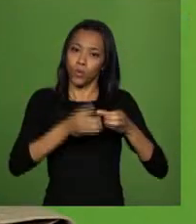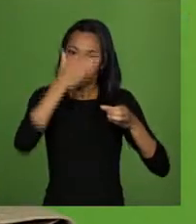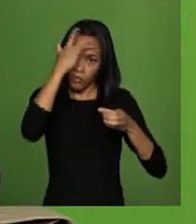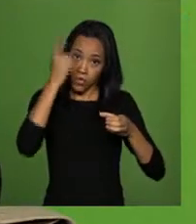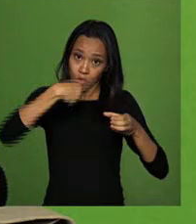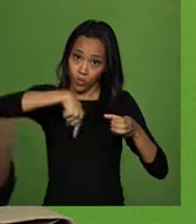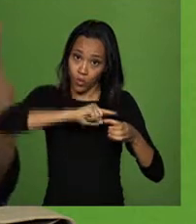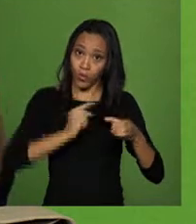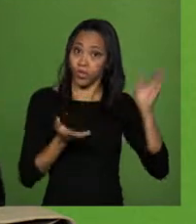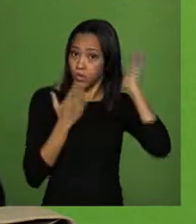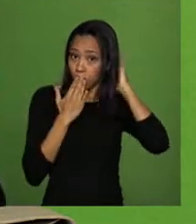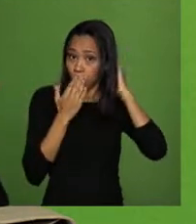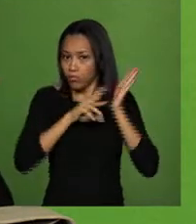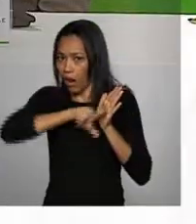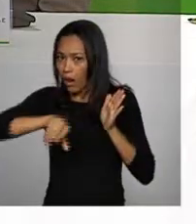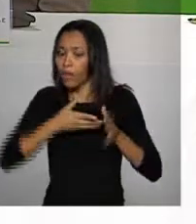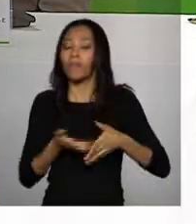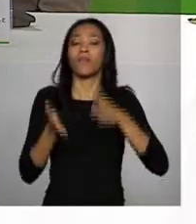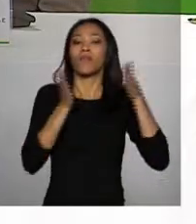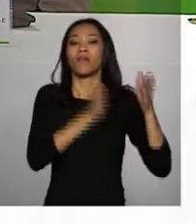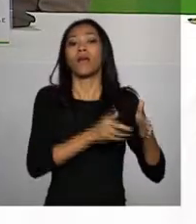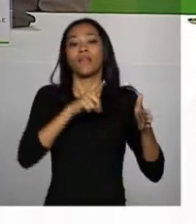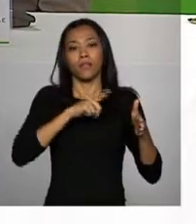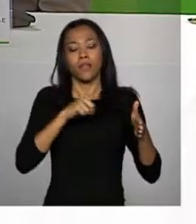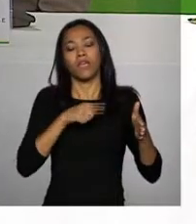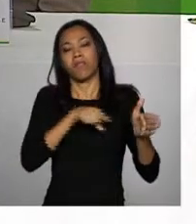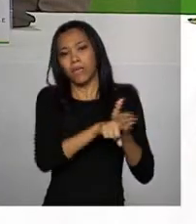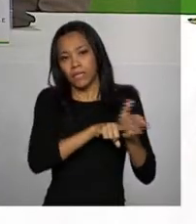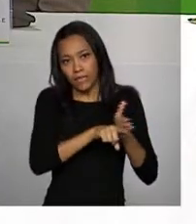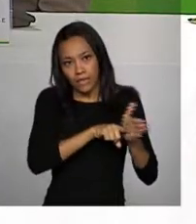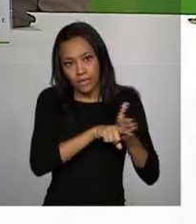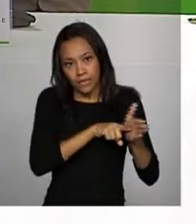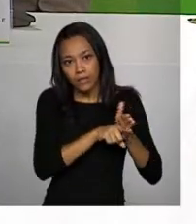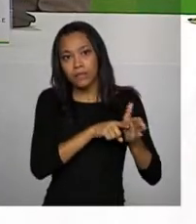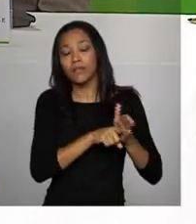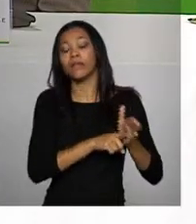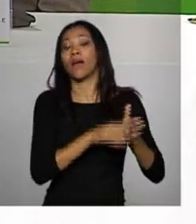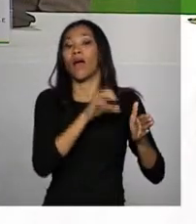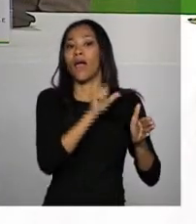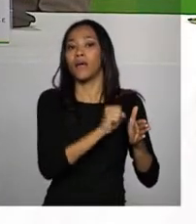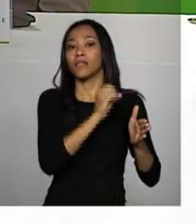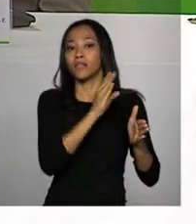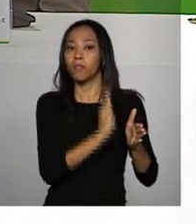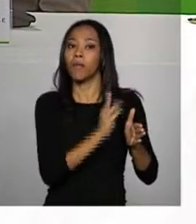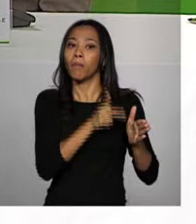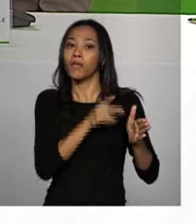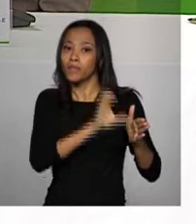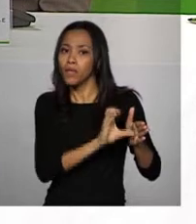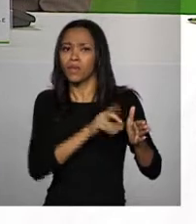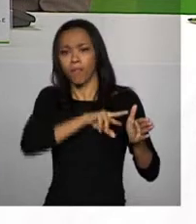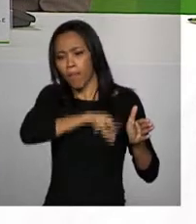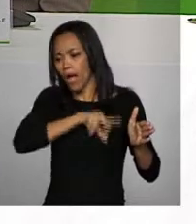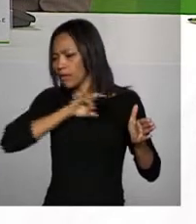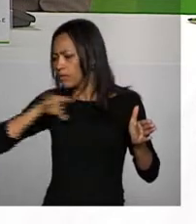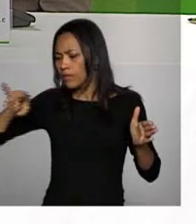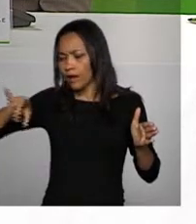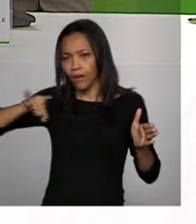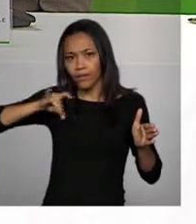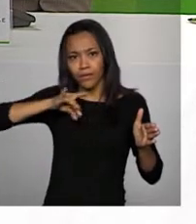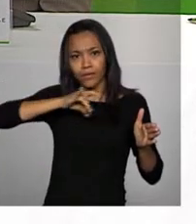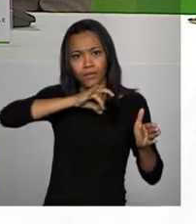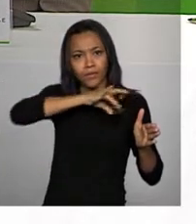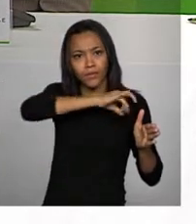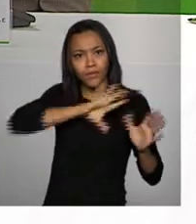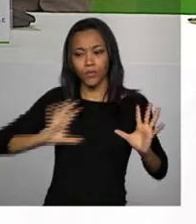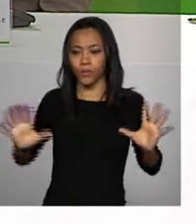pesquisadores. Teve lobby da Academia Brasileira de Ciências, da SBPC. Teve lobby das empresas. Não vamos falar que teve lobby, então, teve